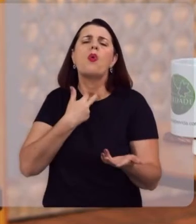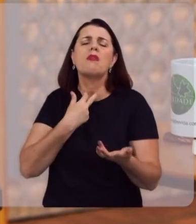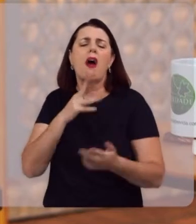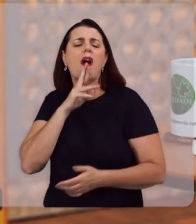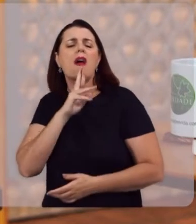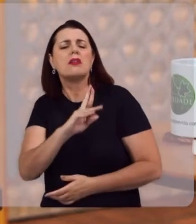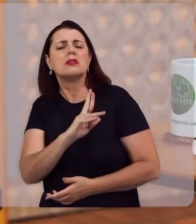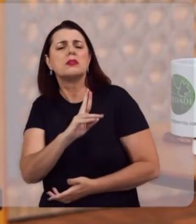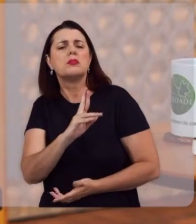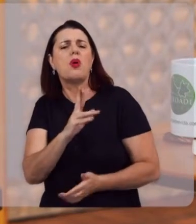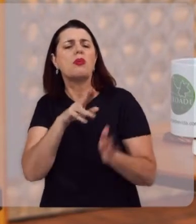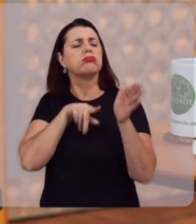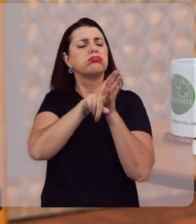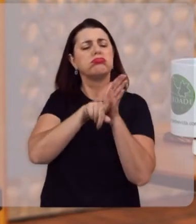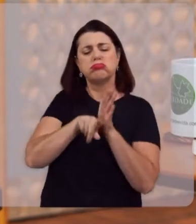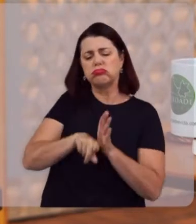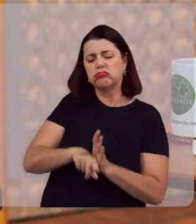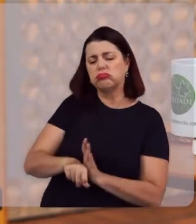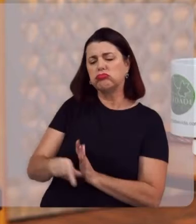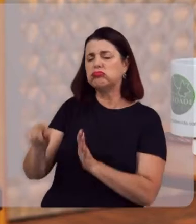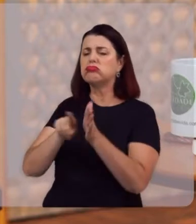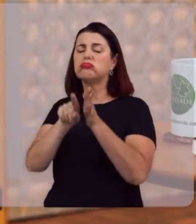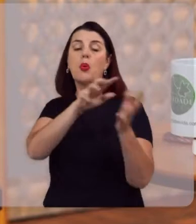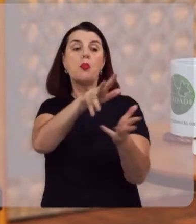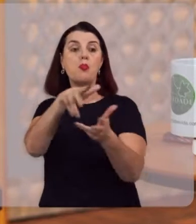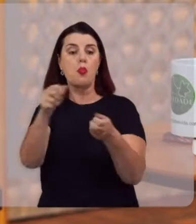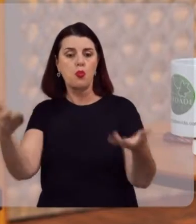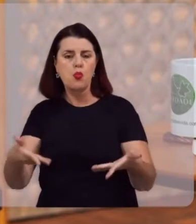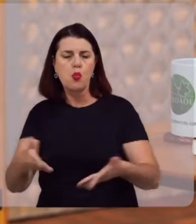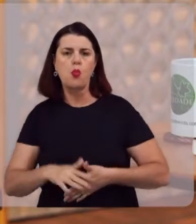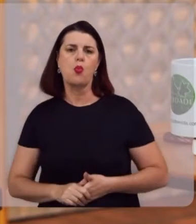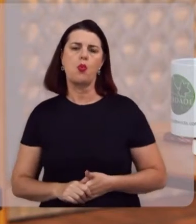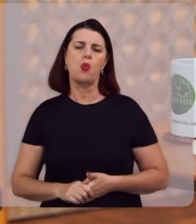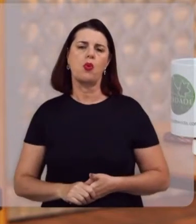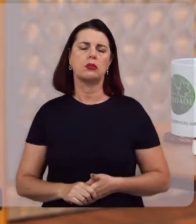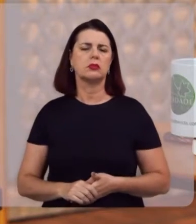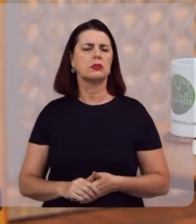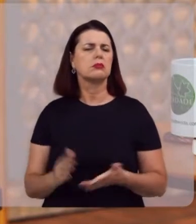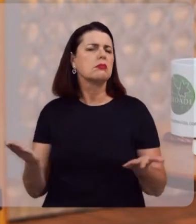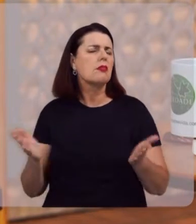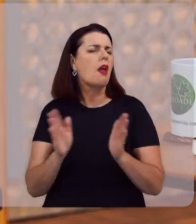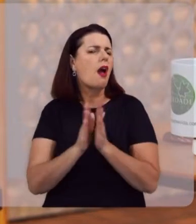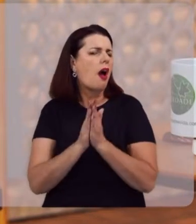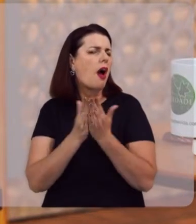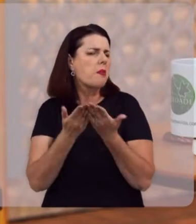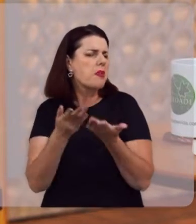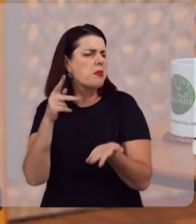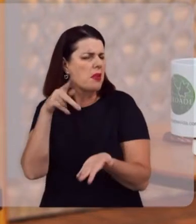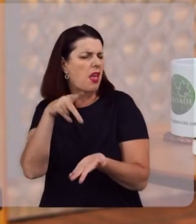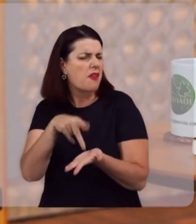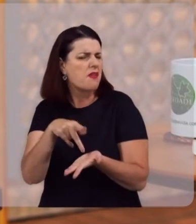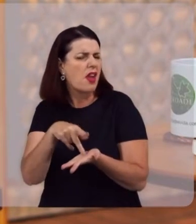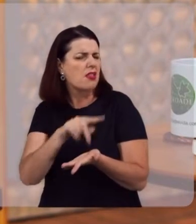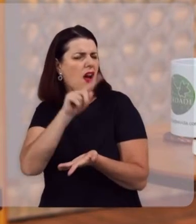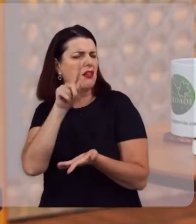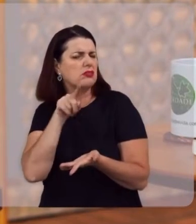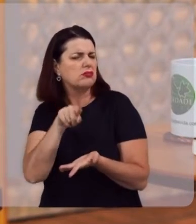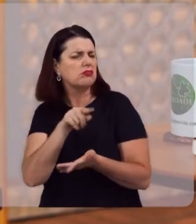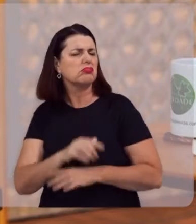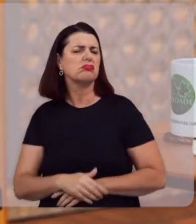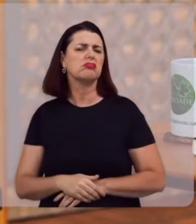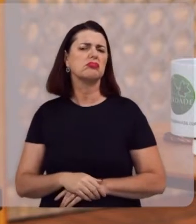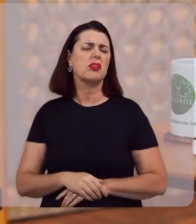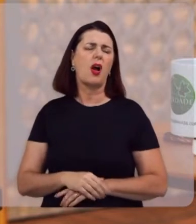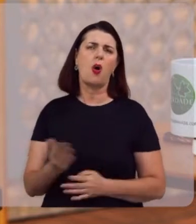responder questionamentos do mundo contemporâneo. A Bíblia seria, de fato, algo assim